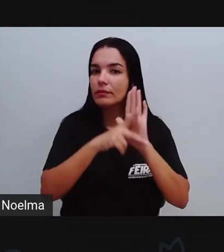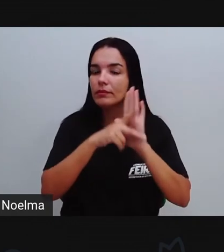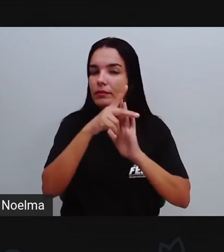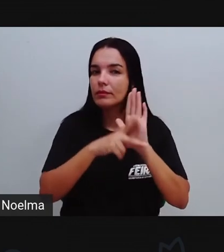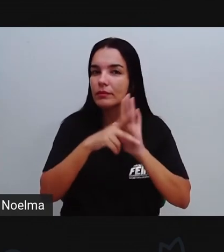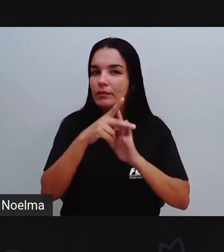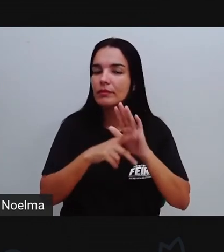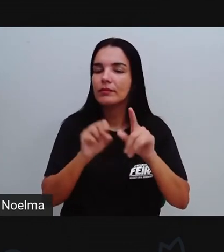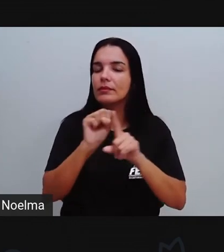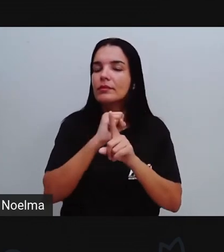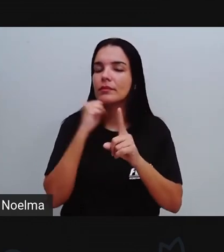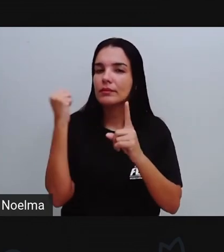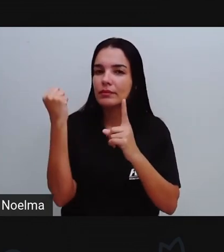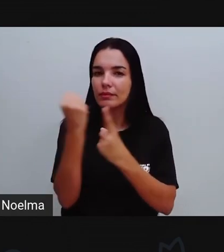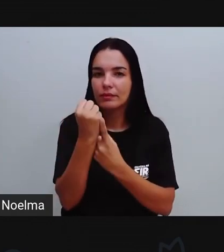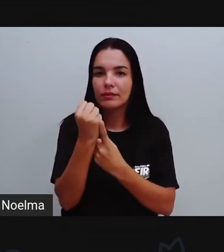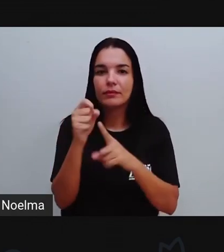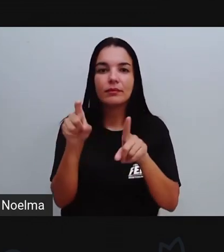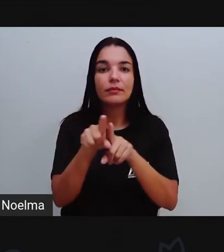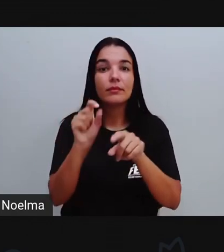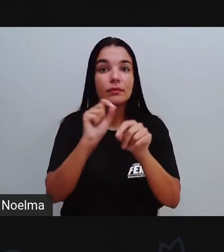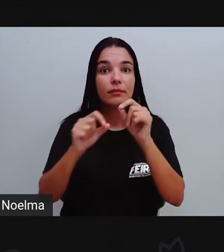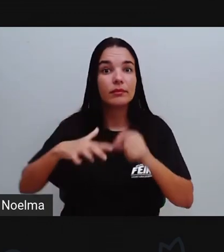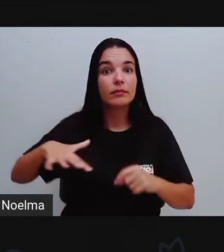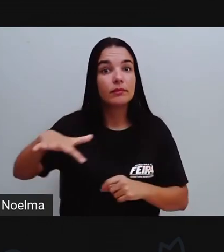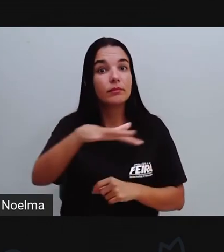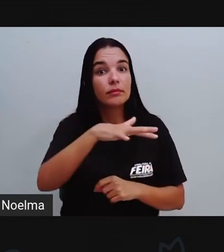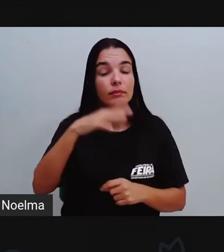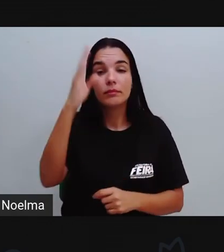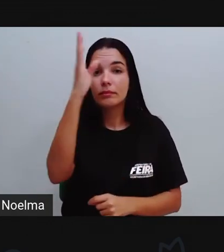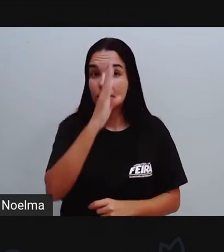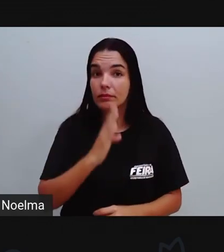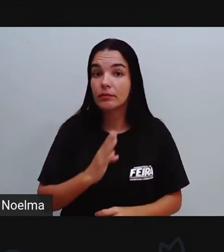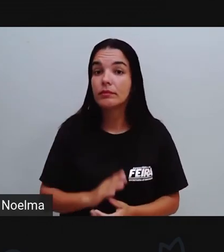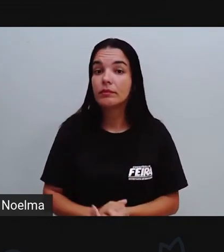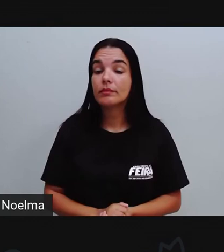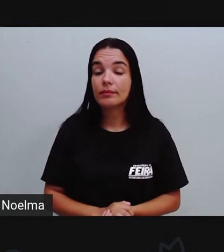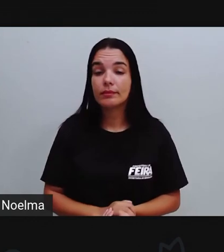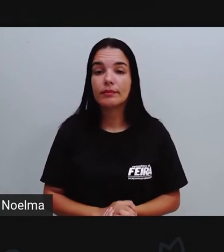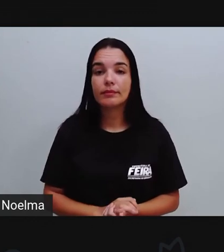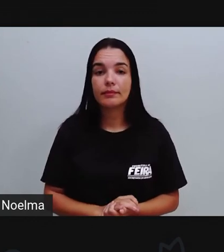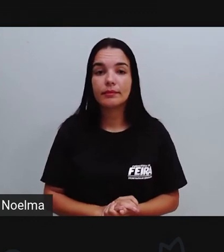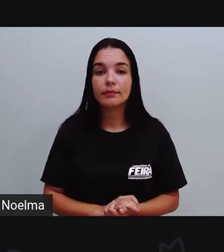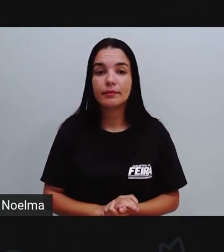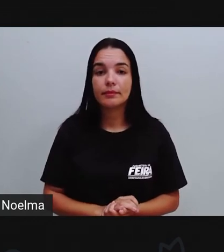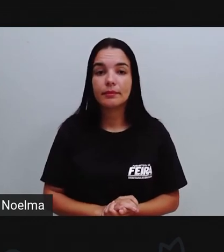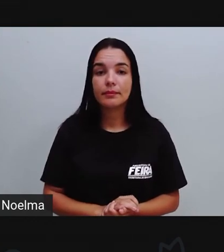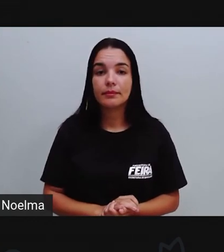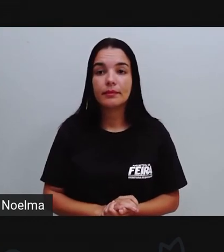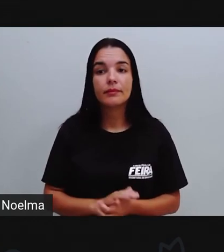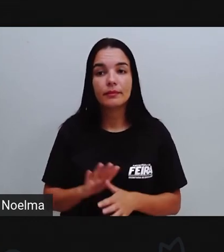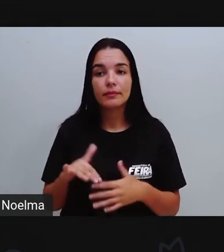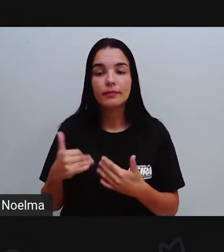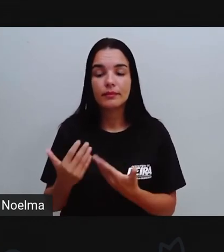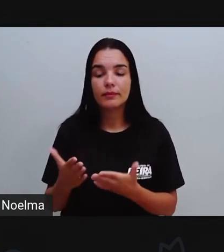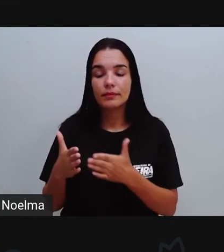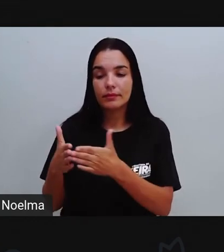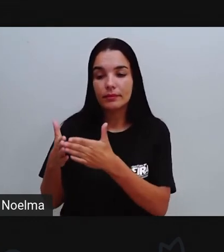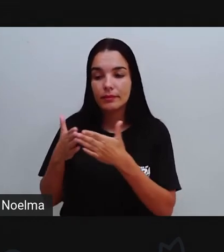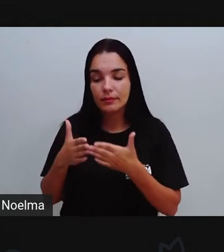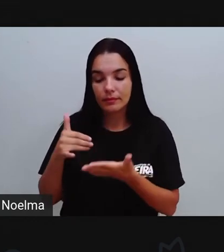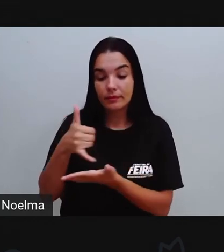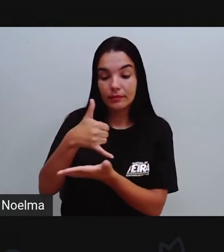sociais, inclusive, a nível nacional. Esse da coleta da gordura é um deles, tá bom?